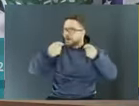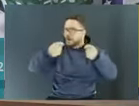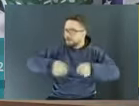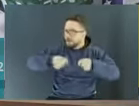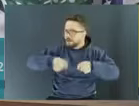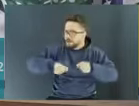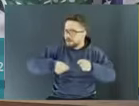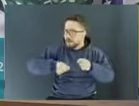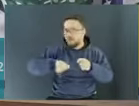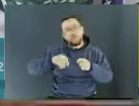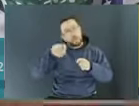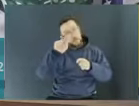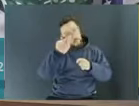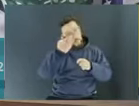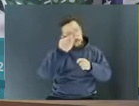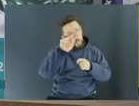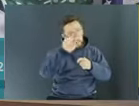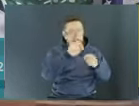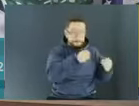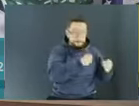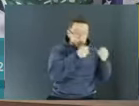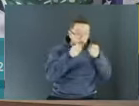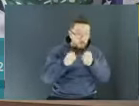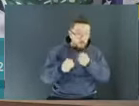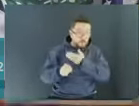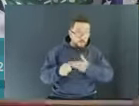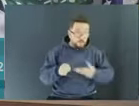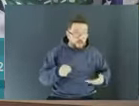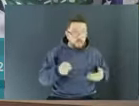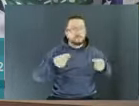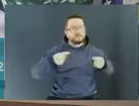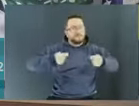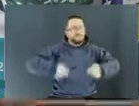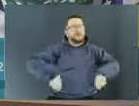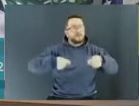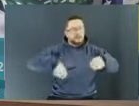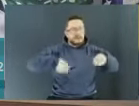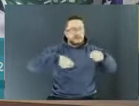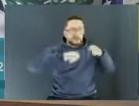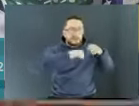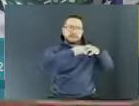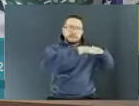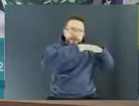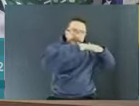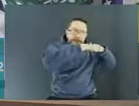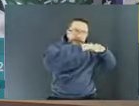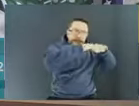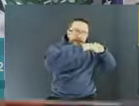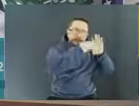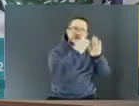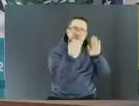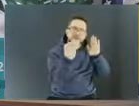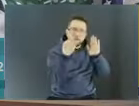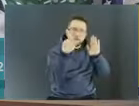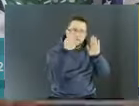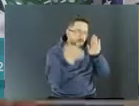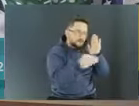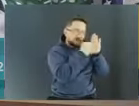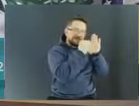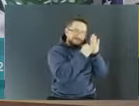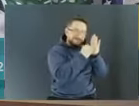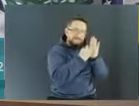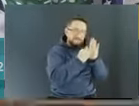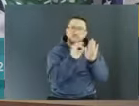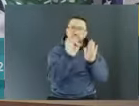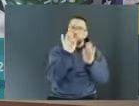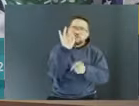obviamente, ao poder público se mexer para poder dar as plenas condições de funcionamento. Então, não tenho nenhuma pergunta. Eu queria só